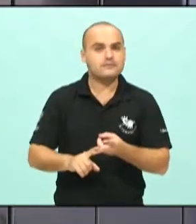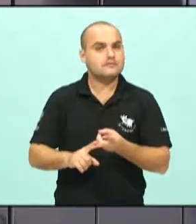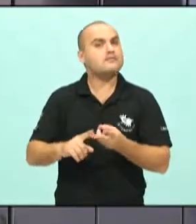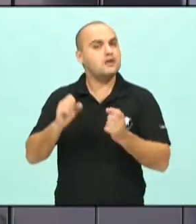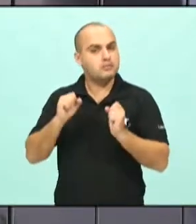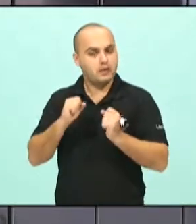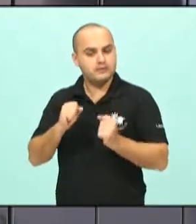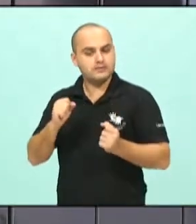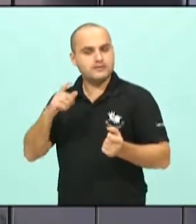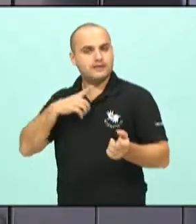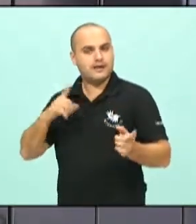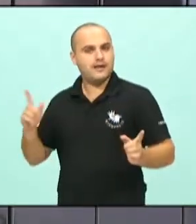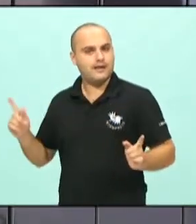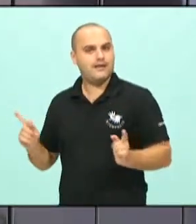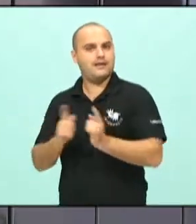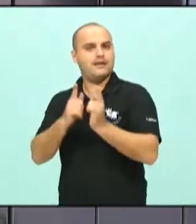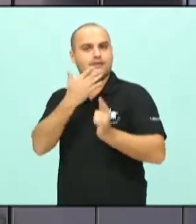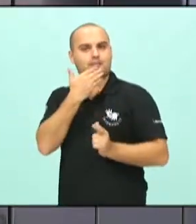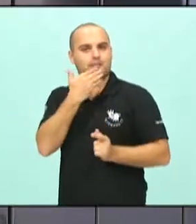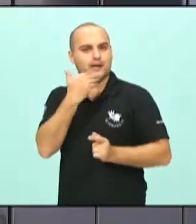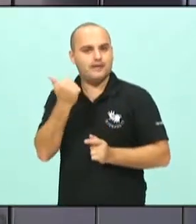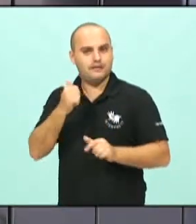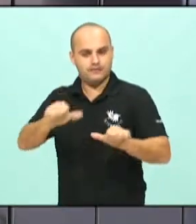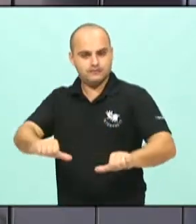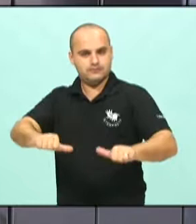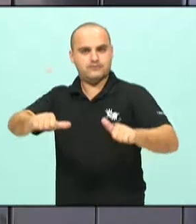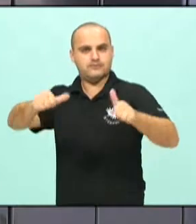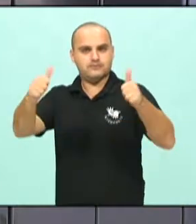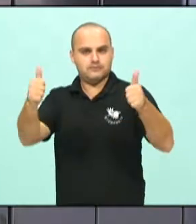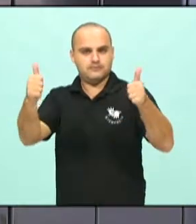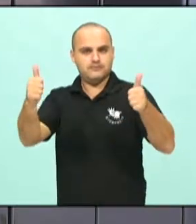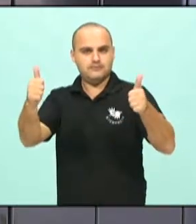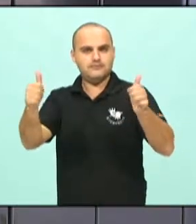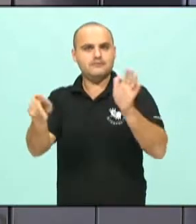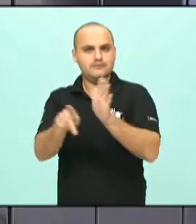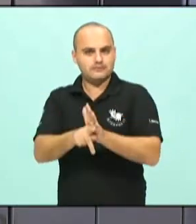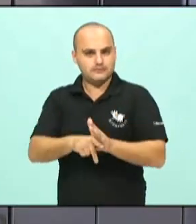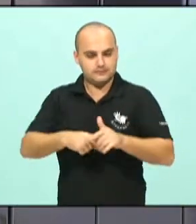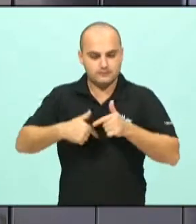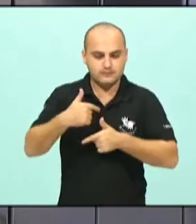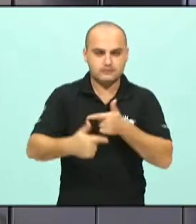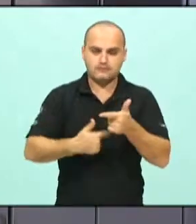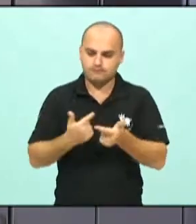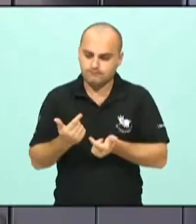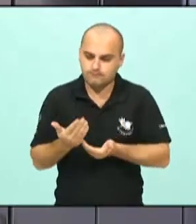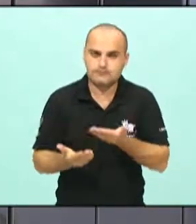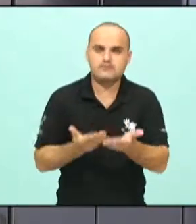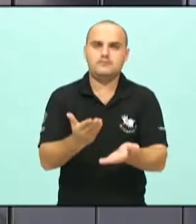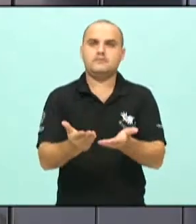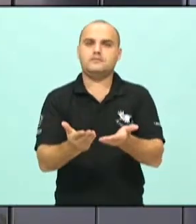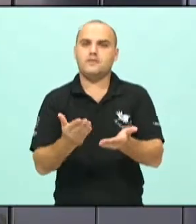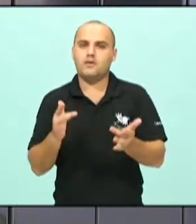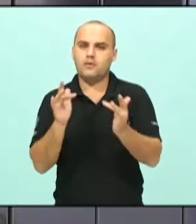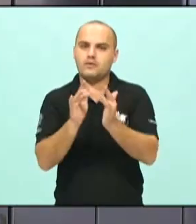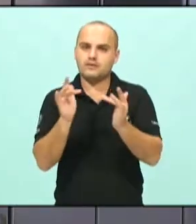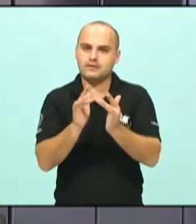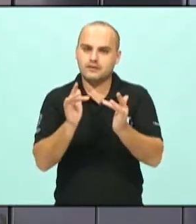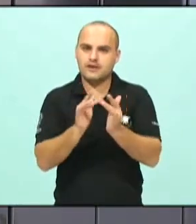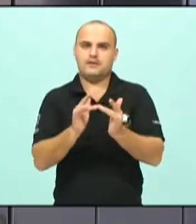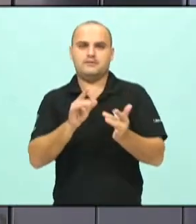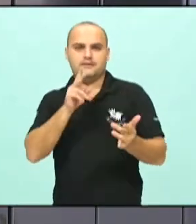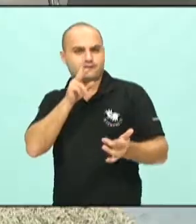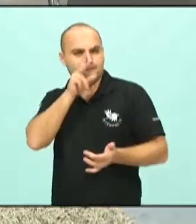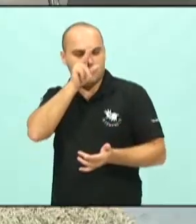possam atingir os objetivos, especialmente naquilo que diz respeito ao serviço de fortalecimento de convivência, convivência e